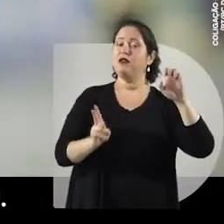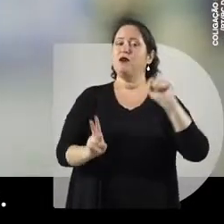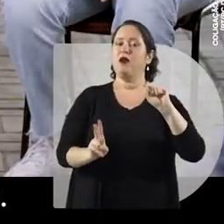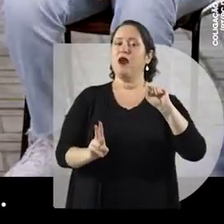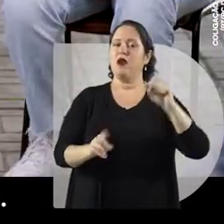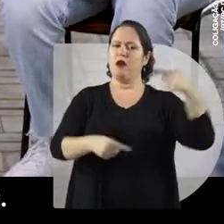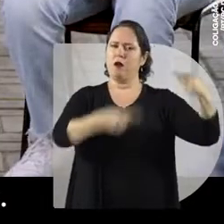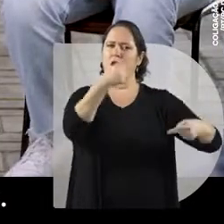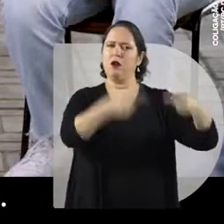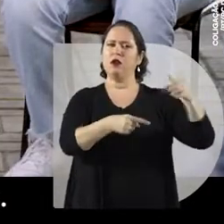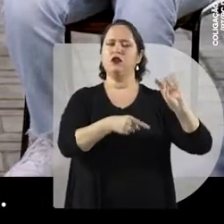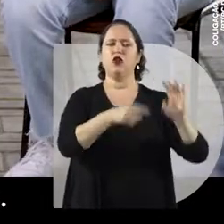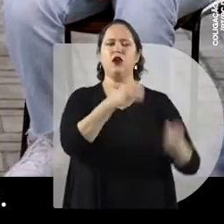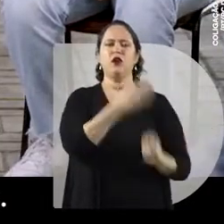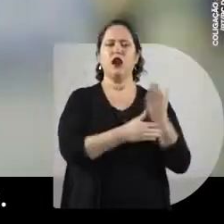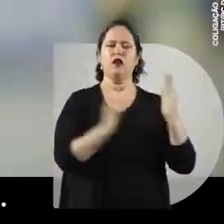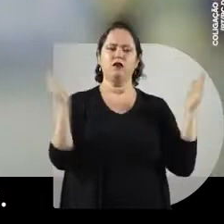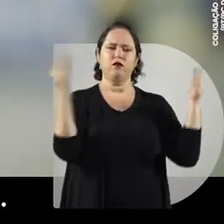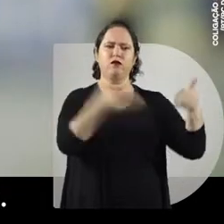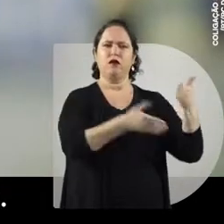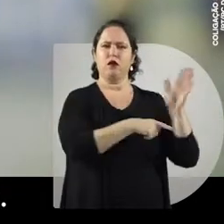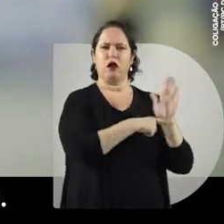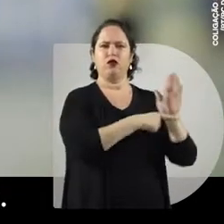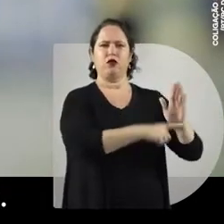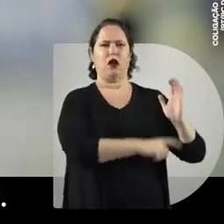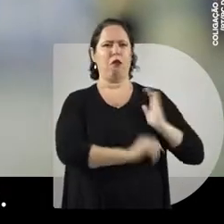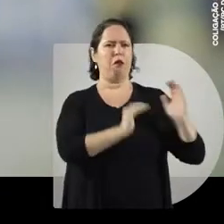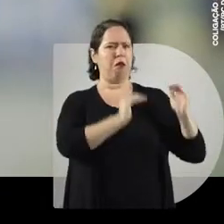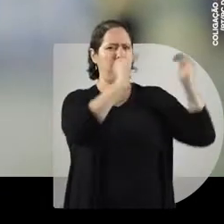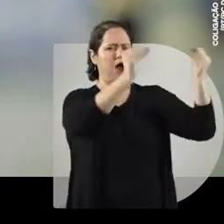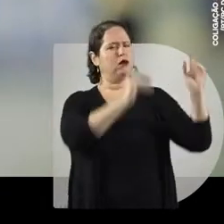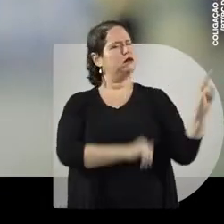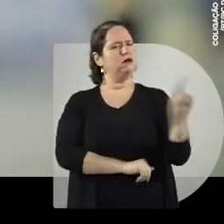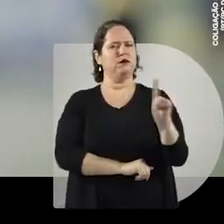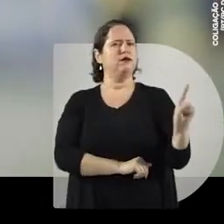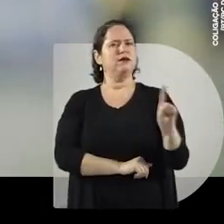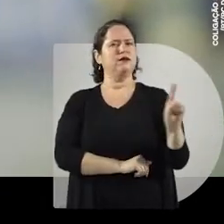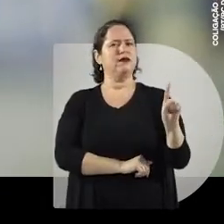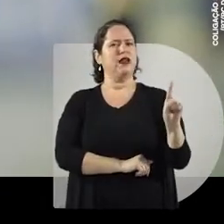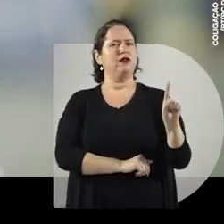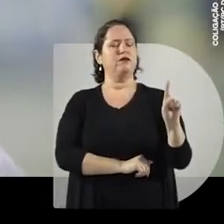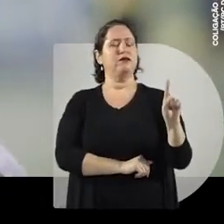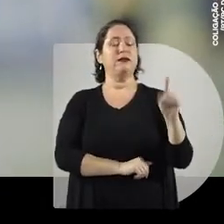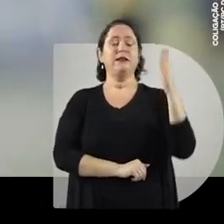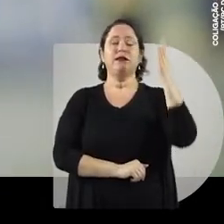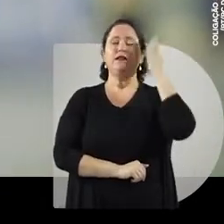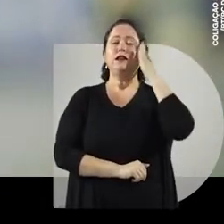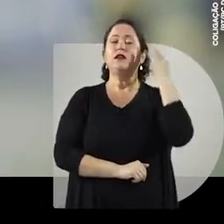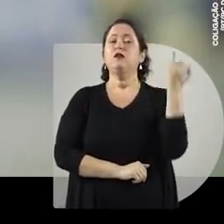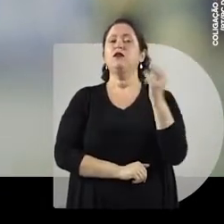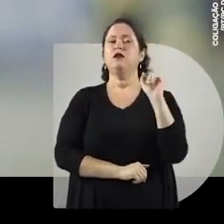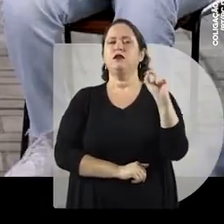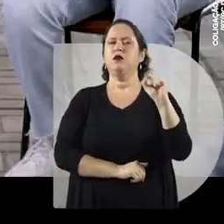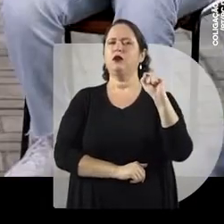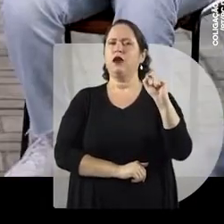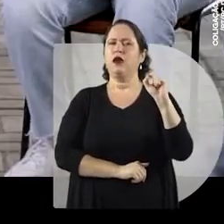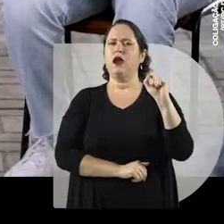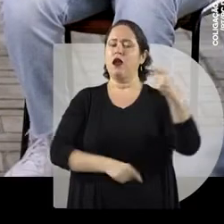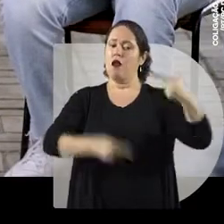ela foi criada para moer só para o lado dos ricos. A gente precisa, muitas vezes,